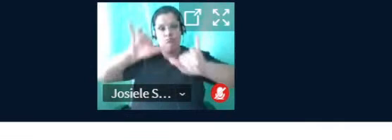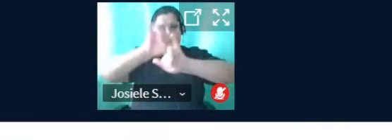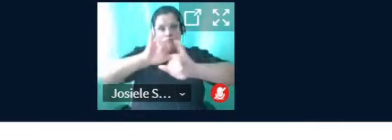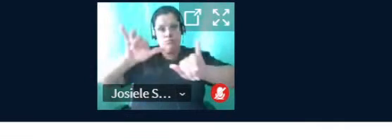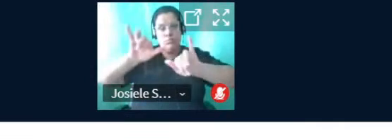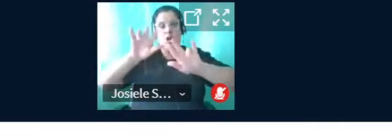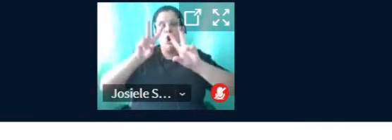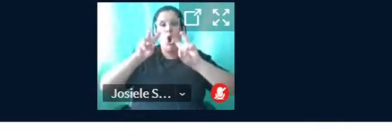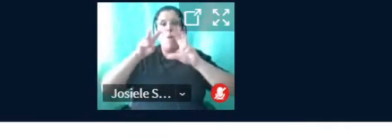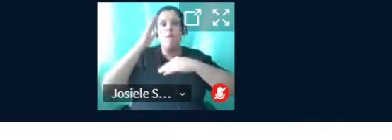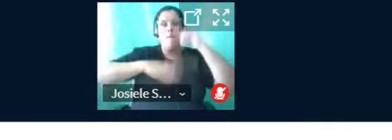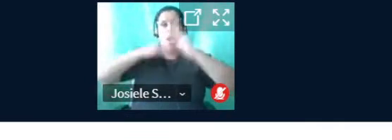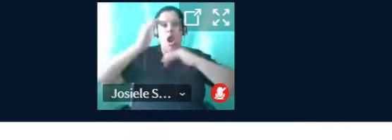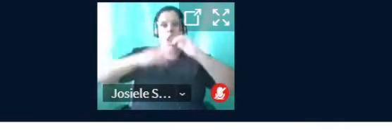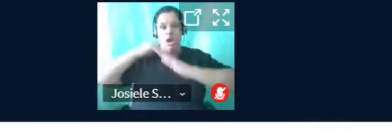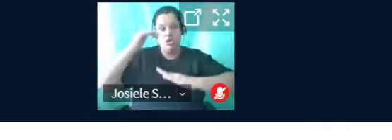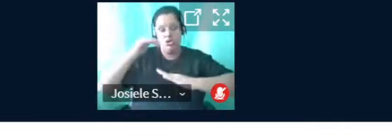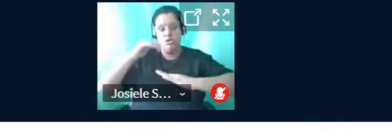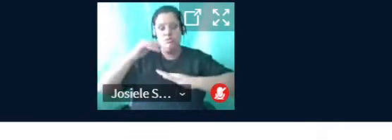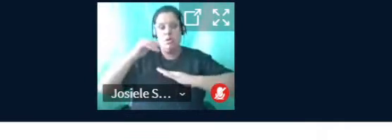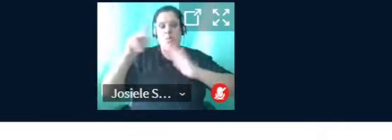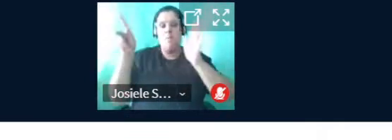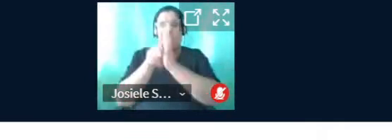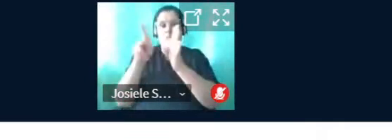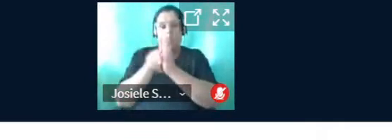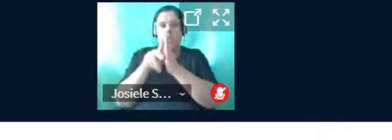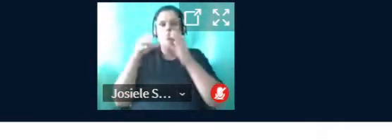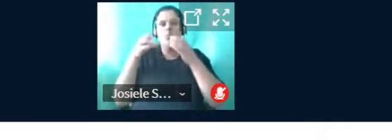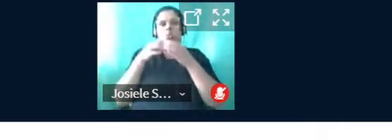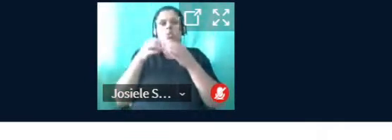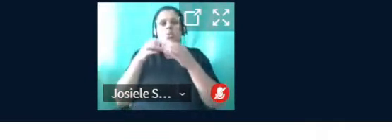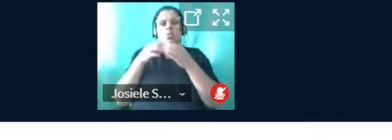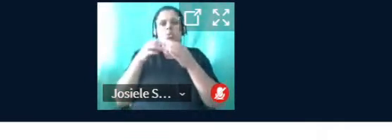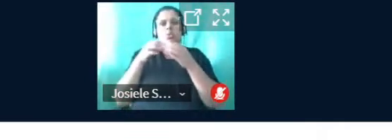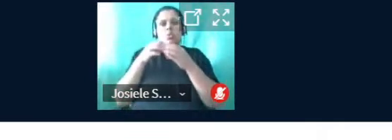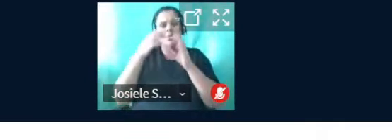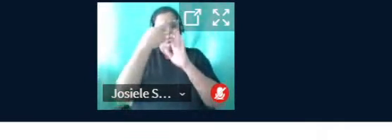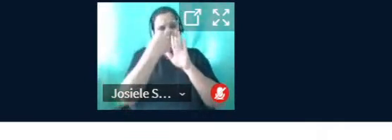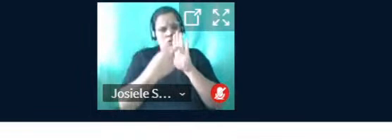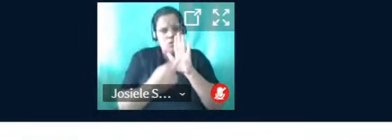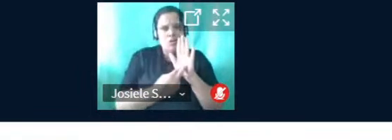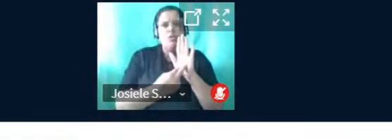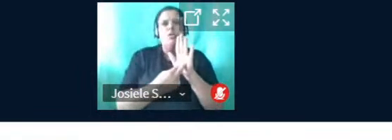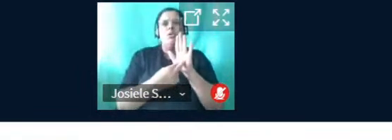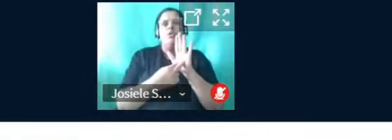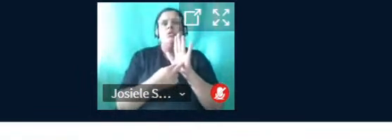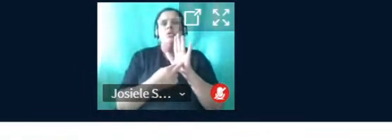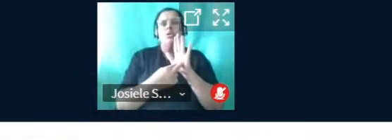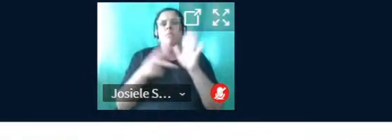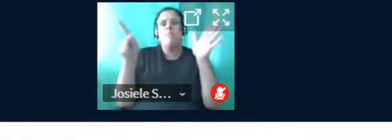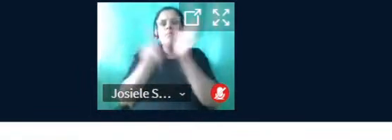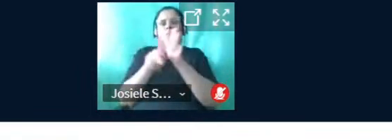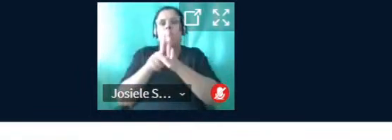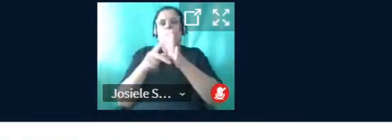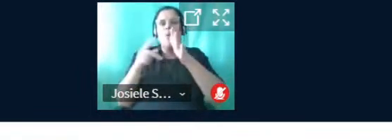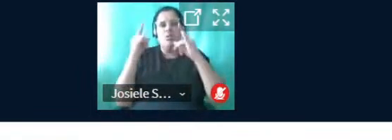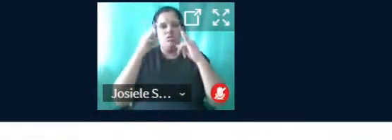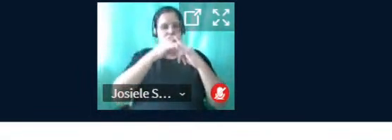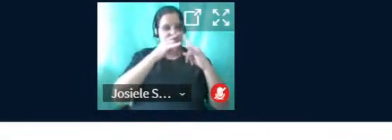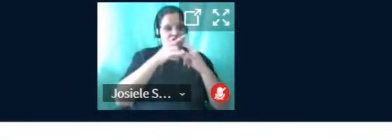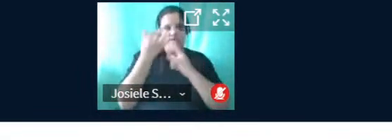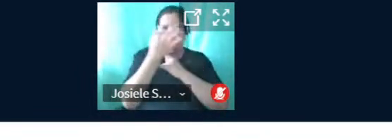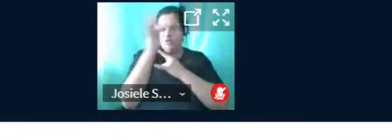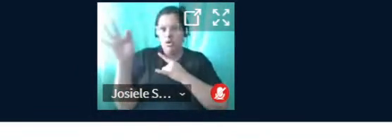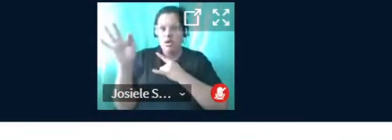dessas práticas, que devem fazer parte do conjunto de diretrizes para as ações dos institutos federais, em sua